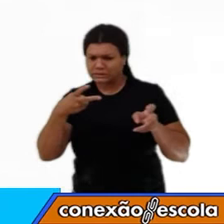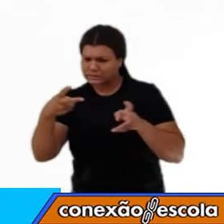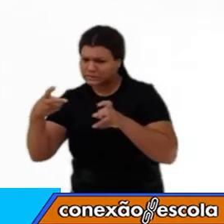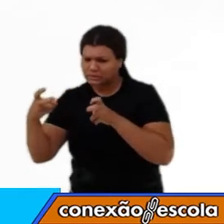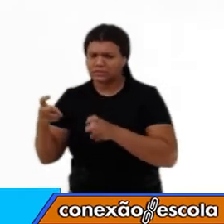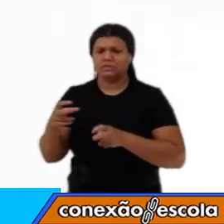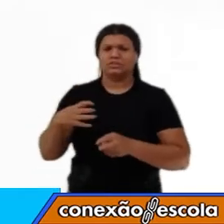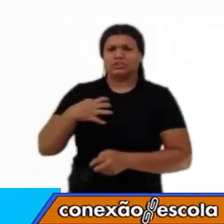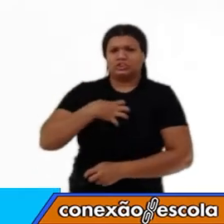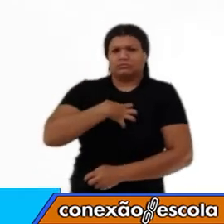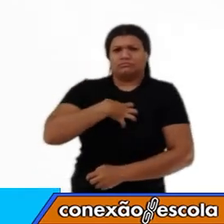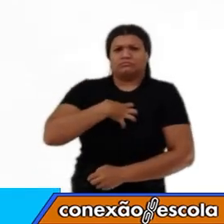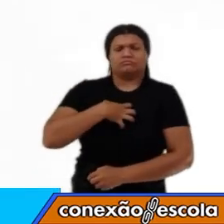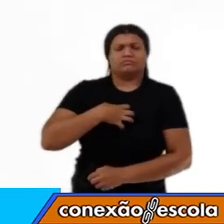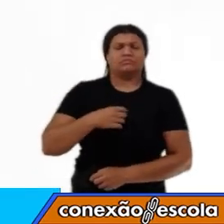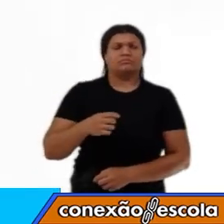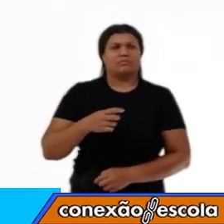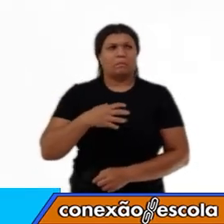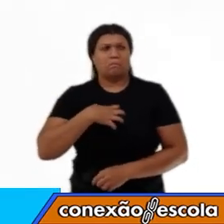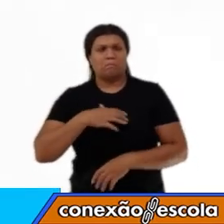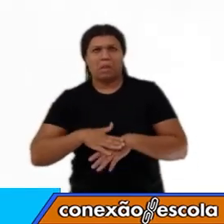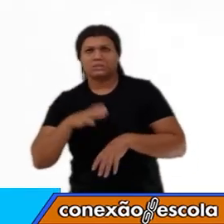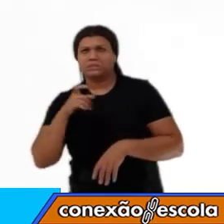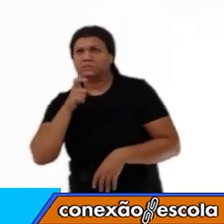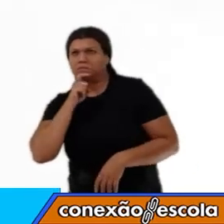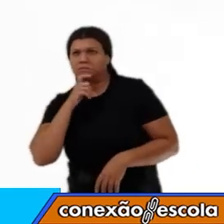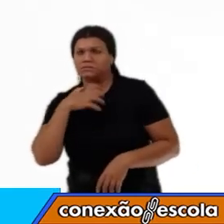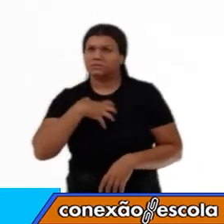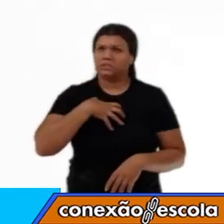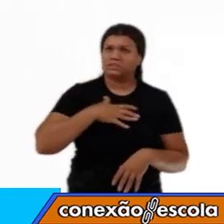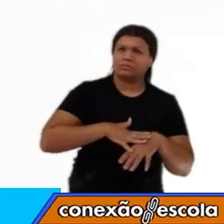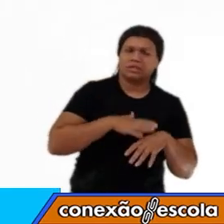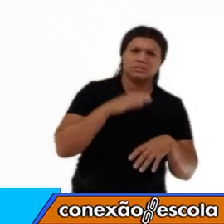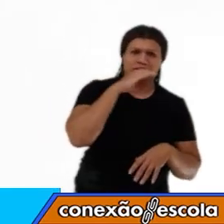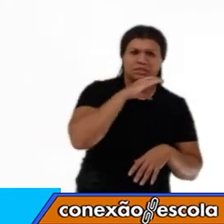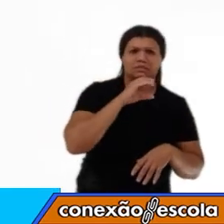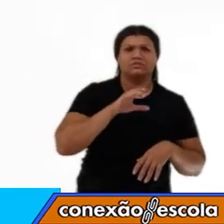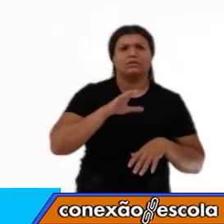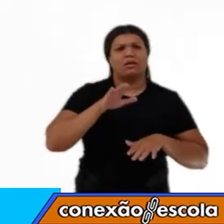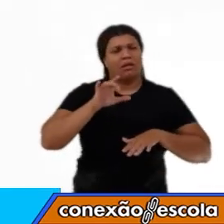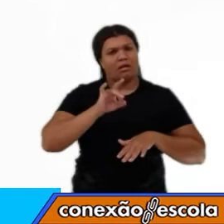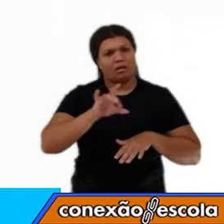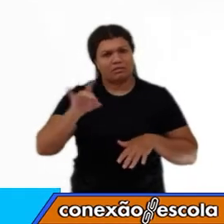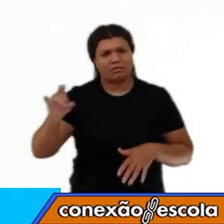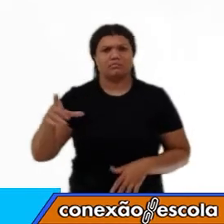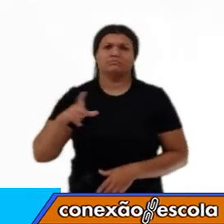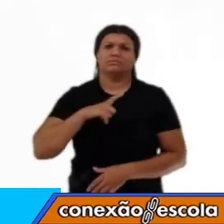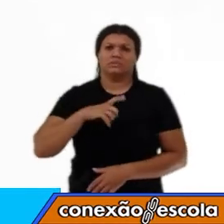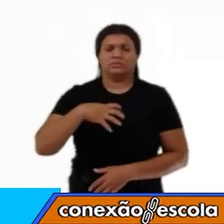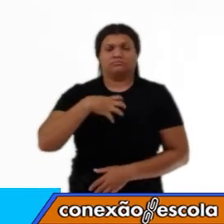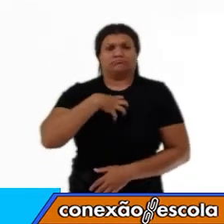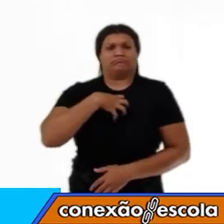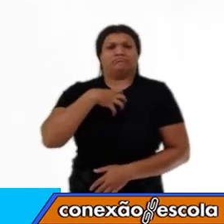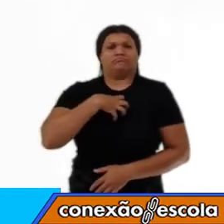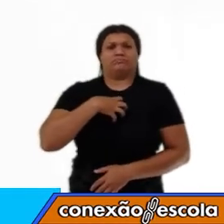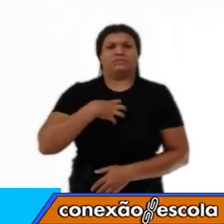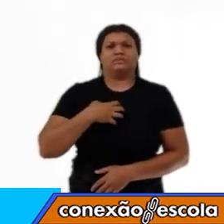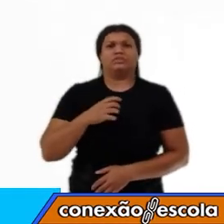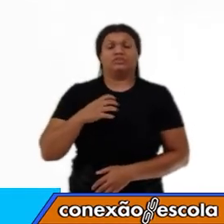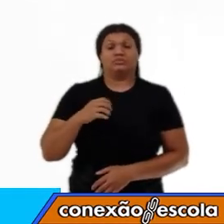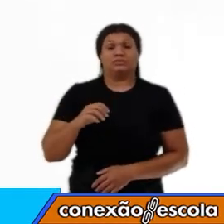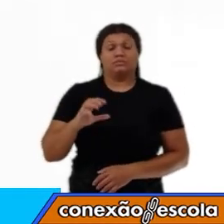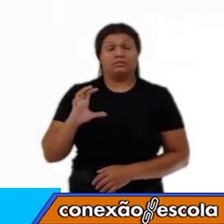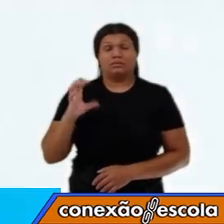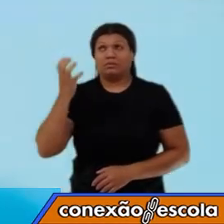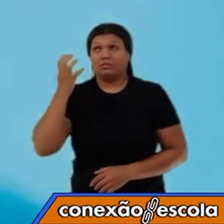distinta dessa sensação térmica. Cada um vai ter uma percepção distinta da temperatura,